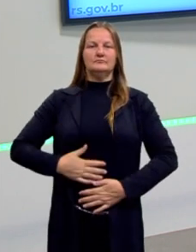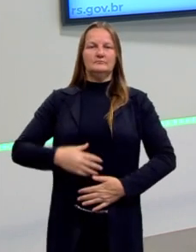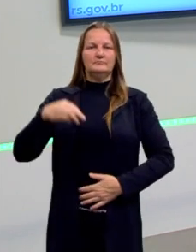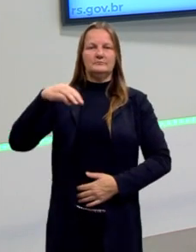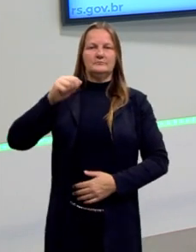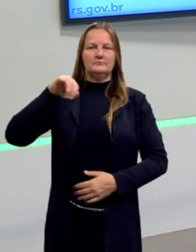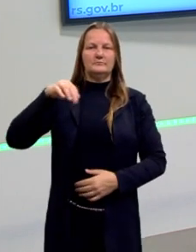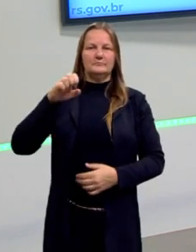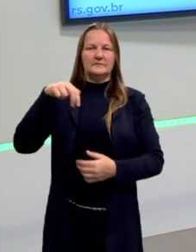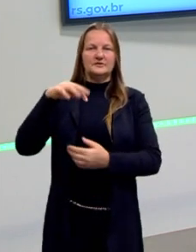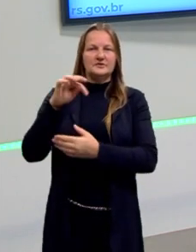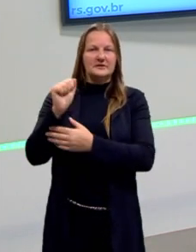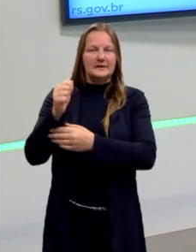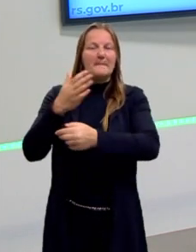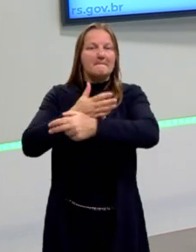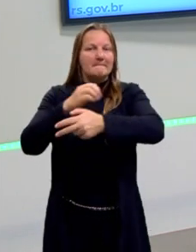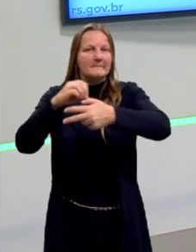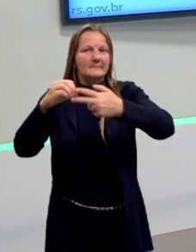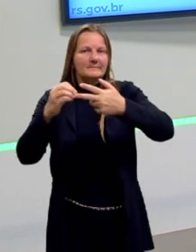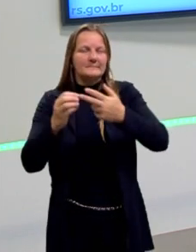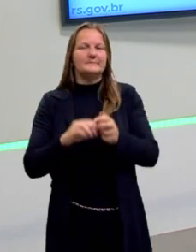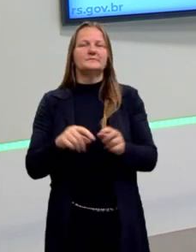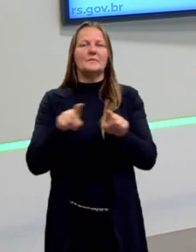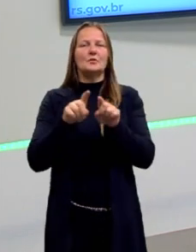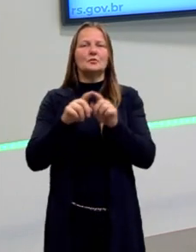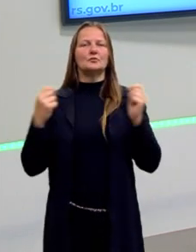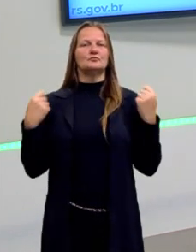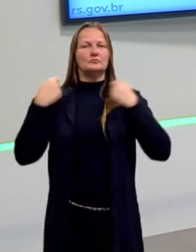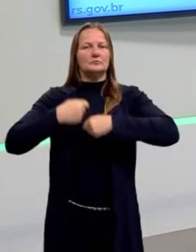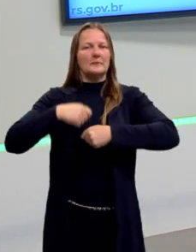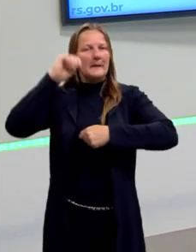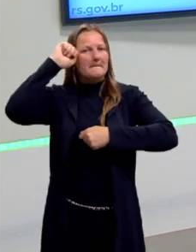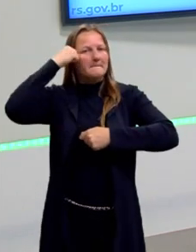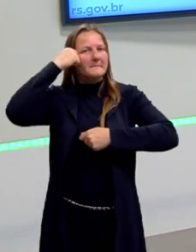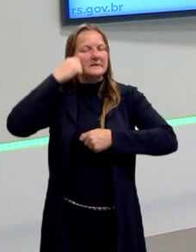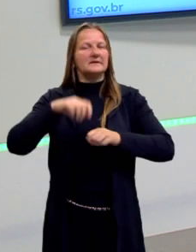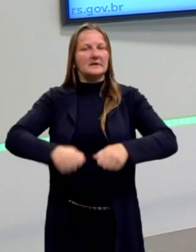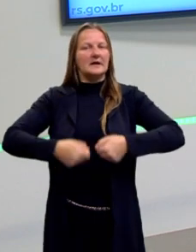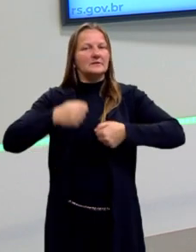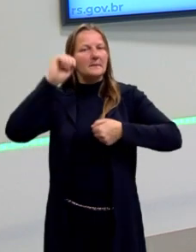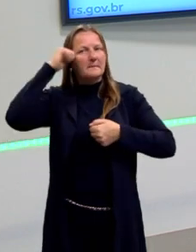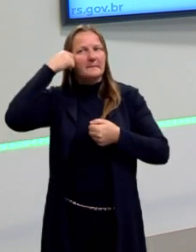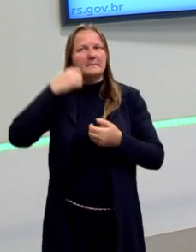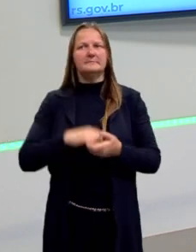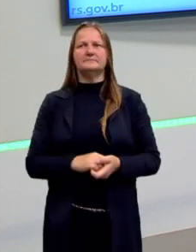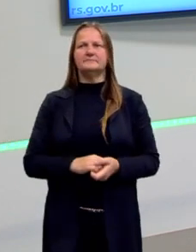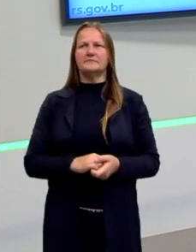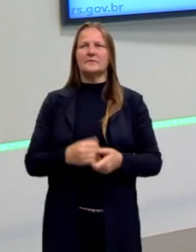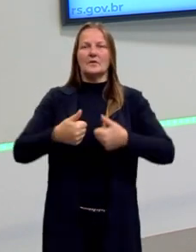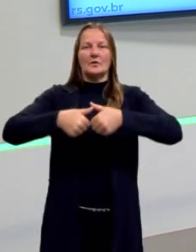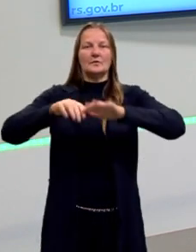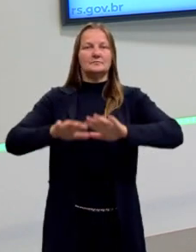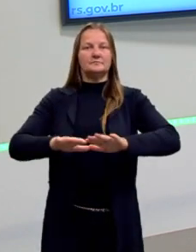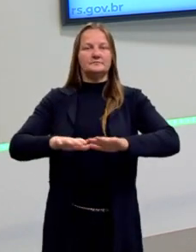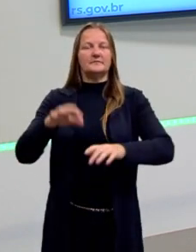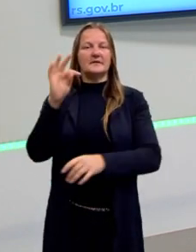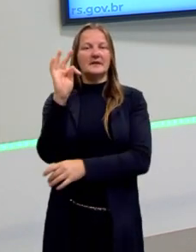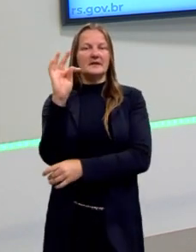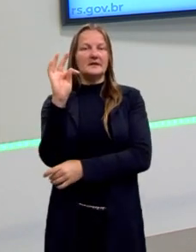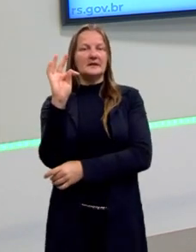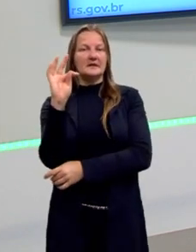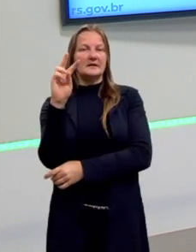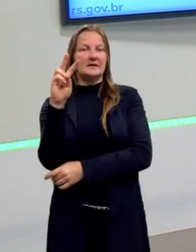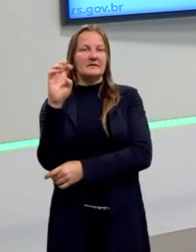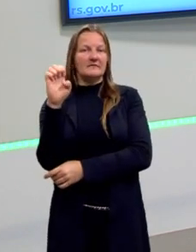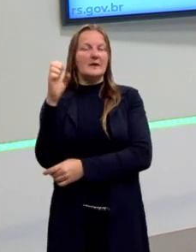magenta, camiseta do projeto pré-ENEM, uso uma jaqueta jeans preta, uma calça preta, estou aqui na TVE